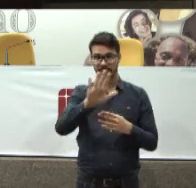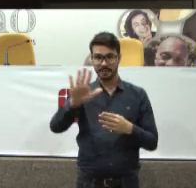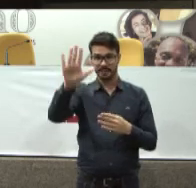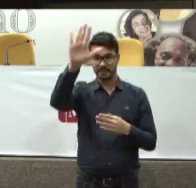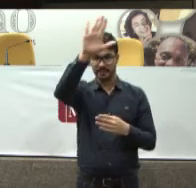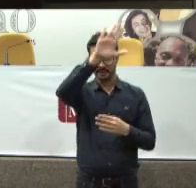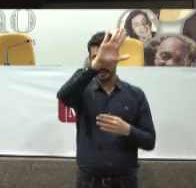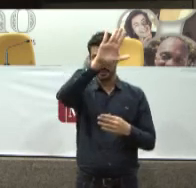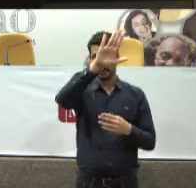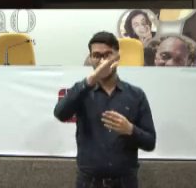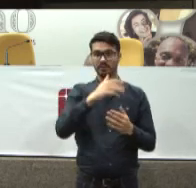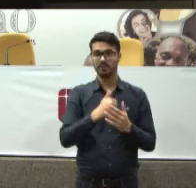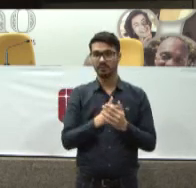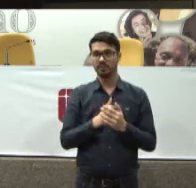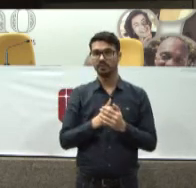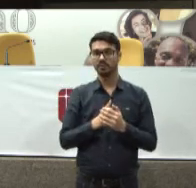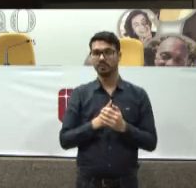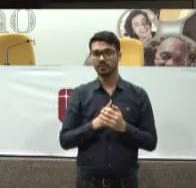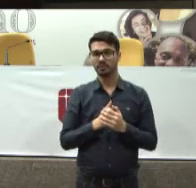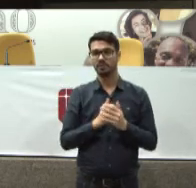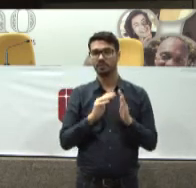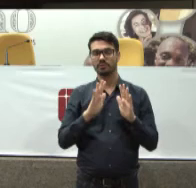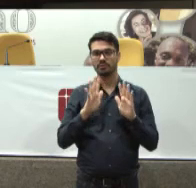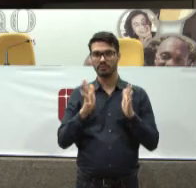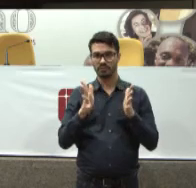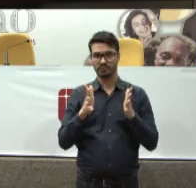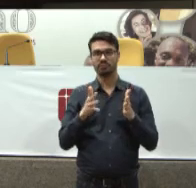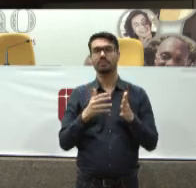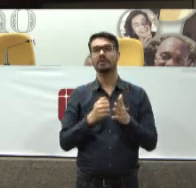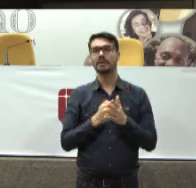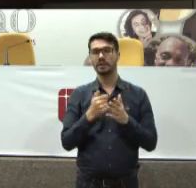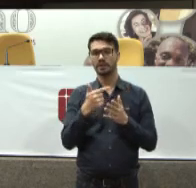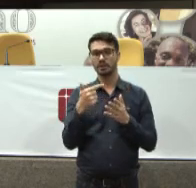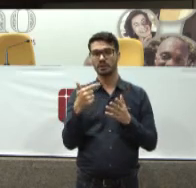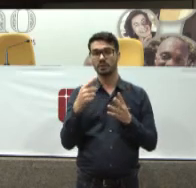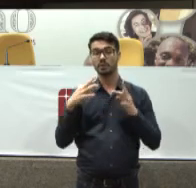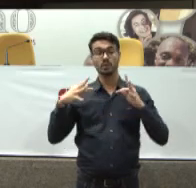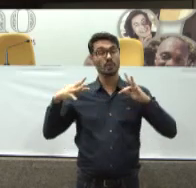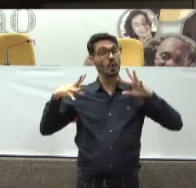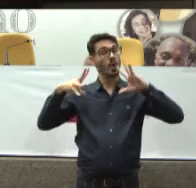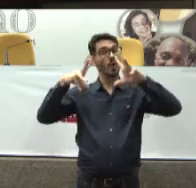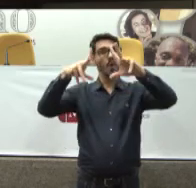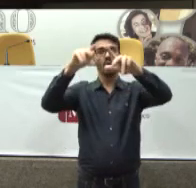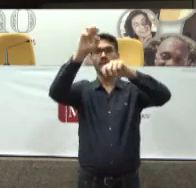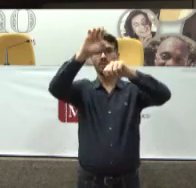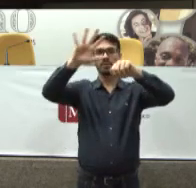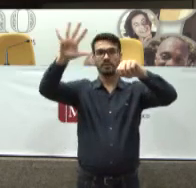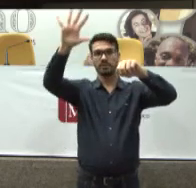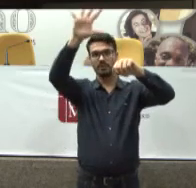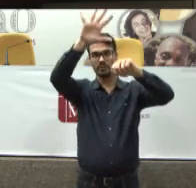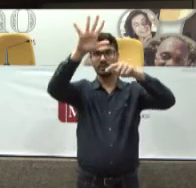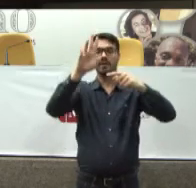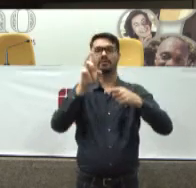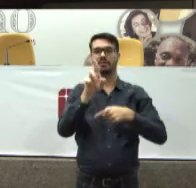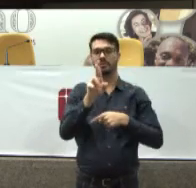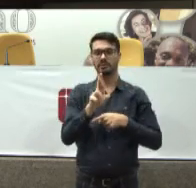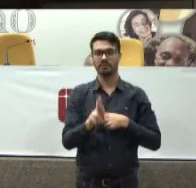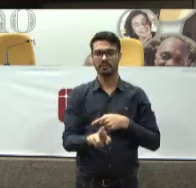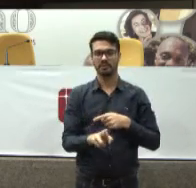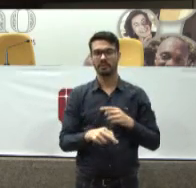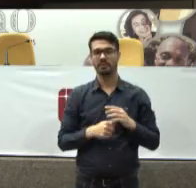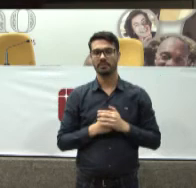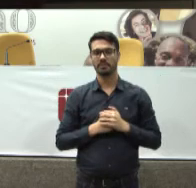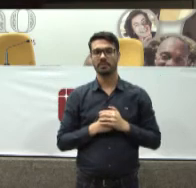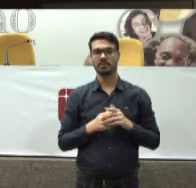como amigos Cury Representados E no outro São só todos Todos os estados brasileiros Estão representados Como amigos Cury